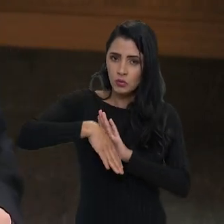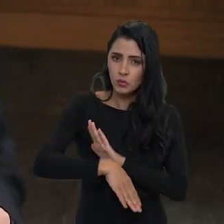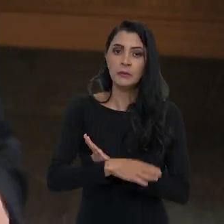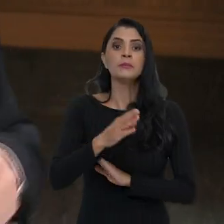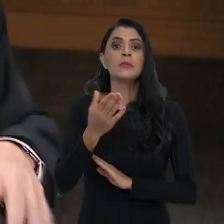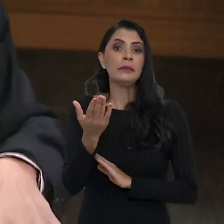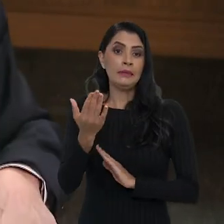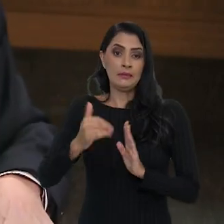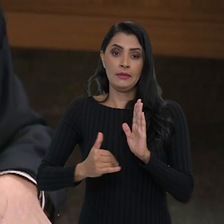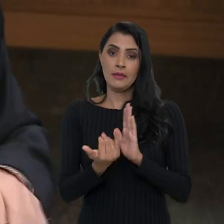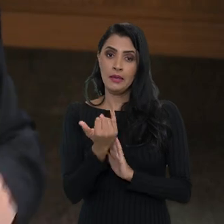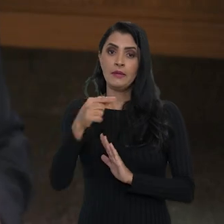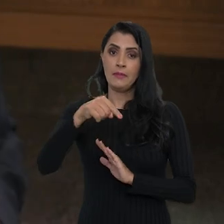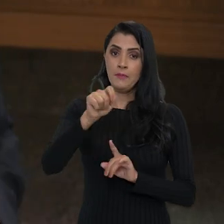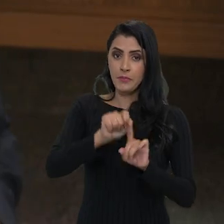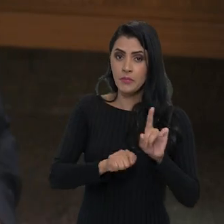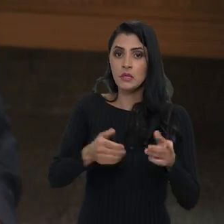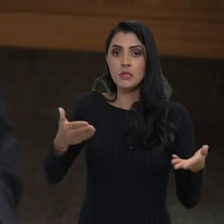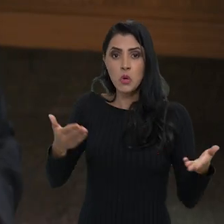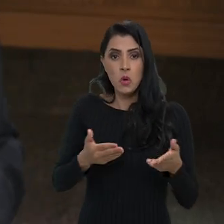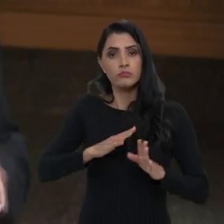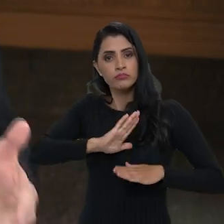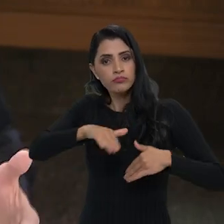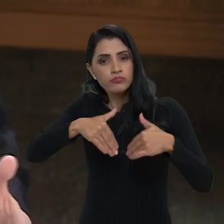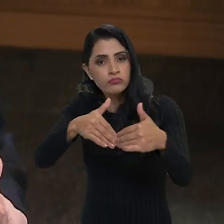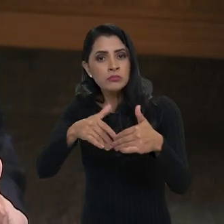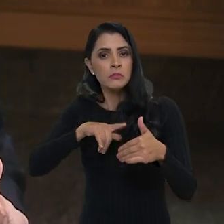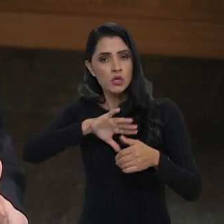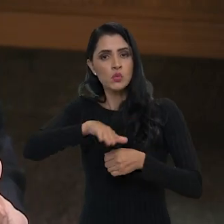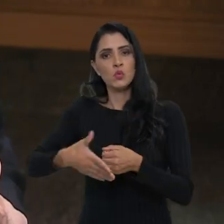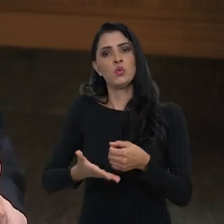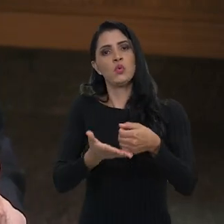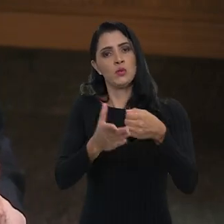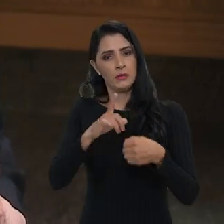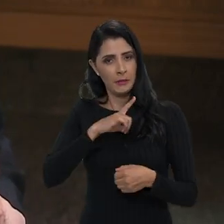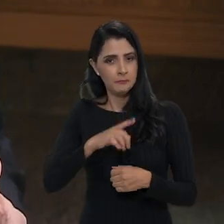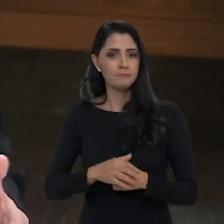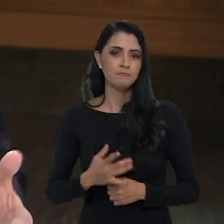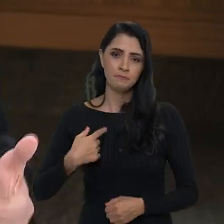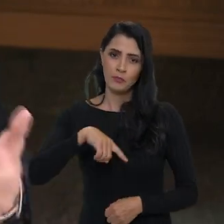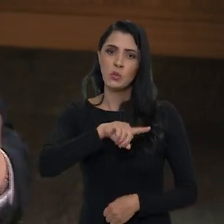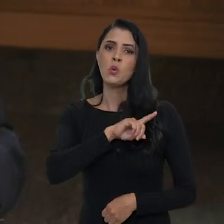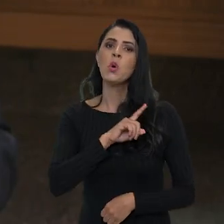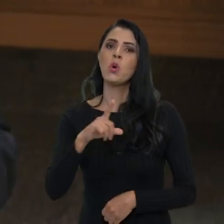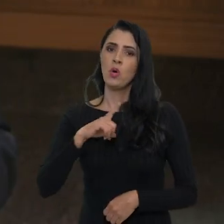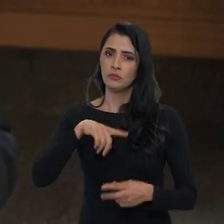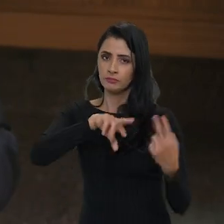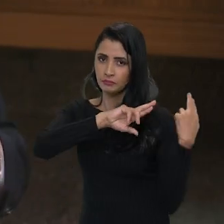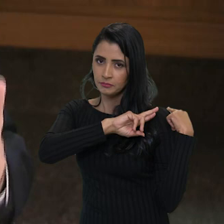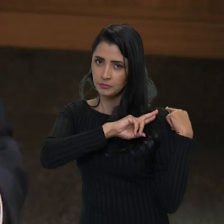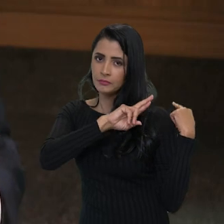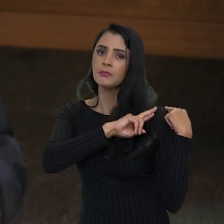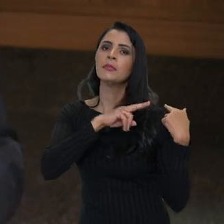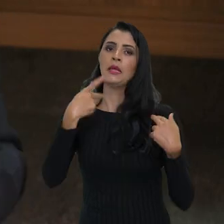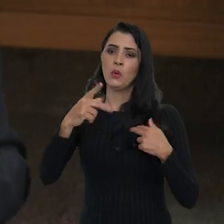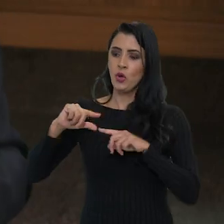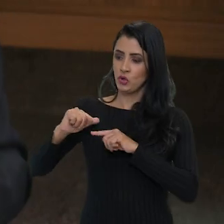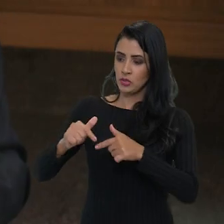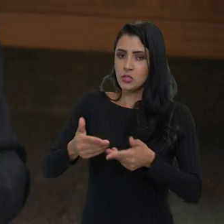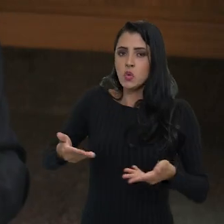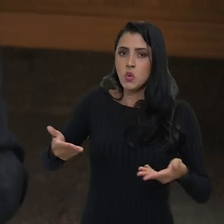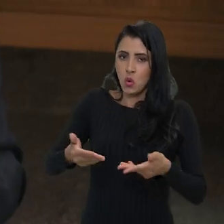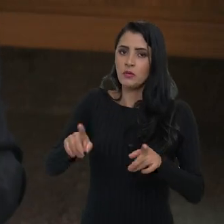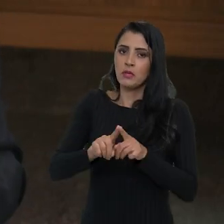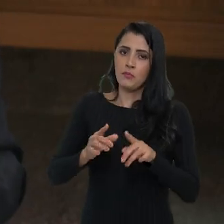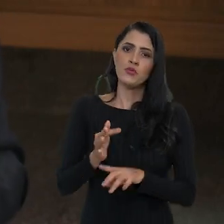redução, queda de inflação nesse mês e desenvolvimento com sustentabilidade. Nós temos um dever com a